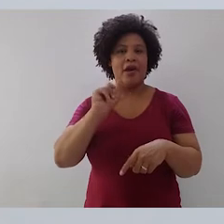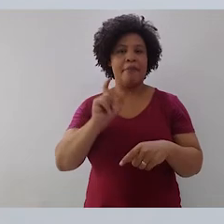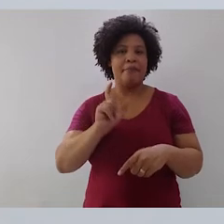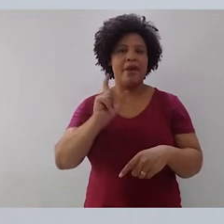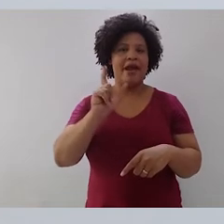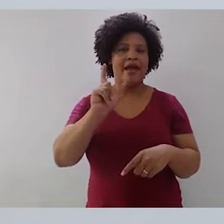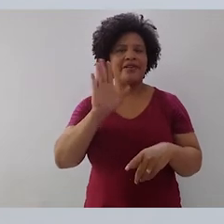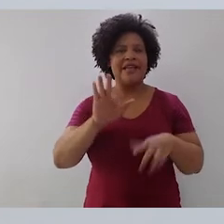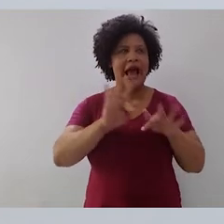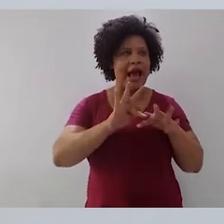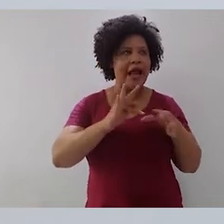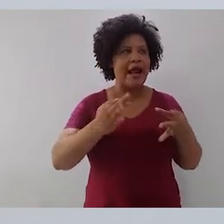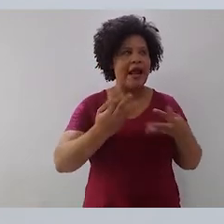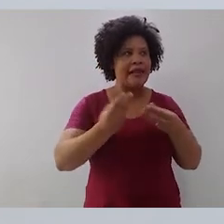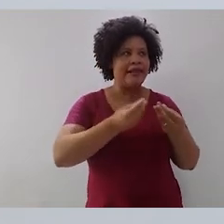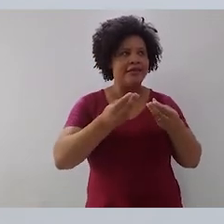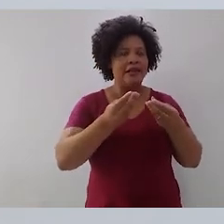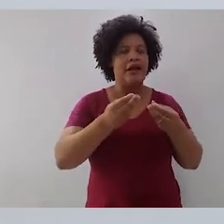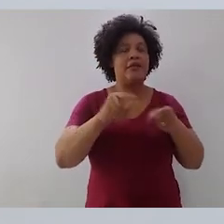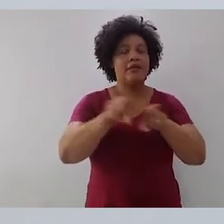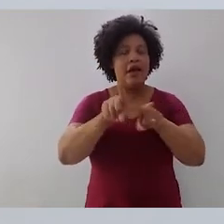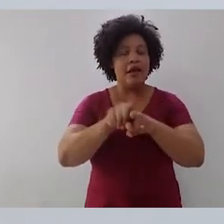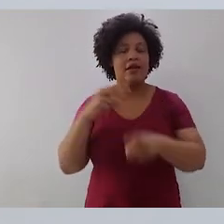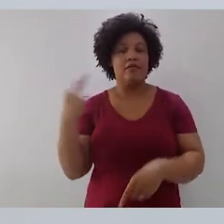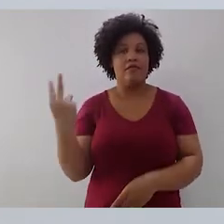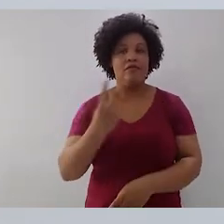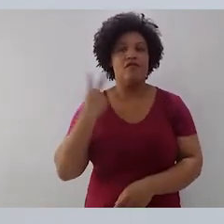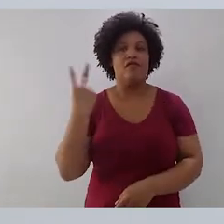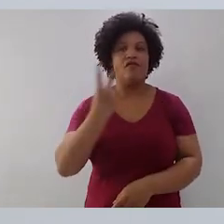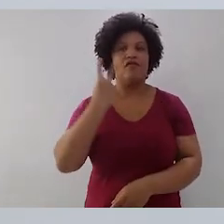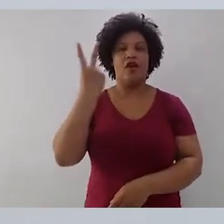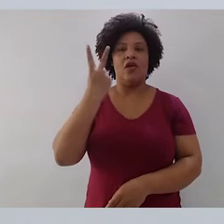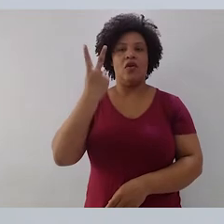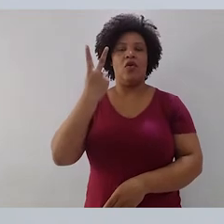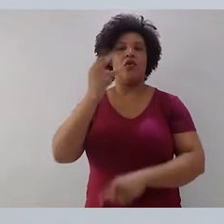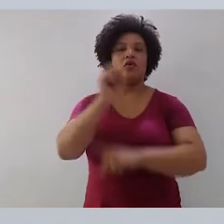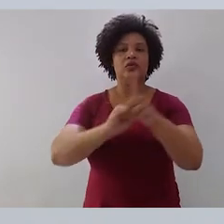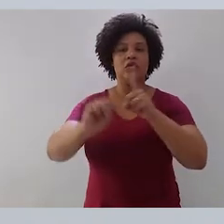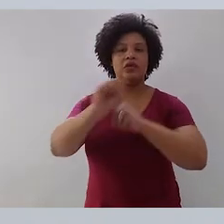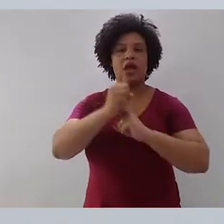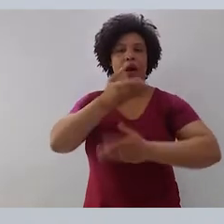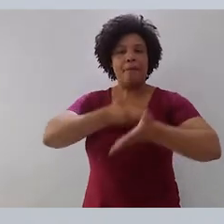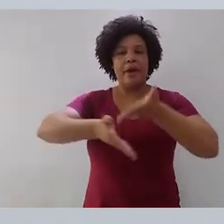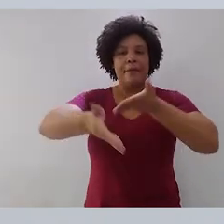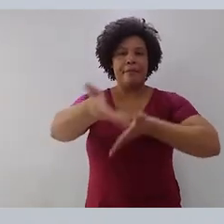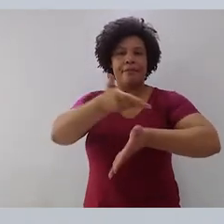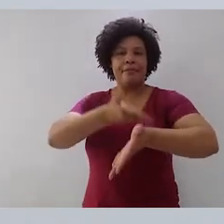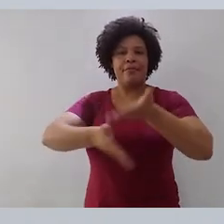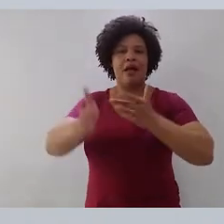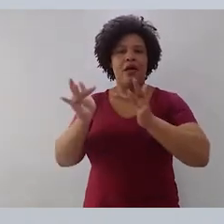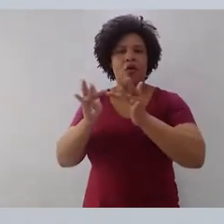já uma série de valores sociais que são construídos nas interações sociais e que dão a elas determinadas